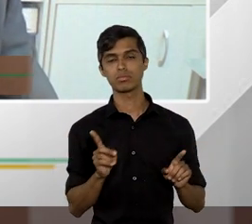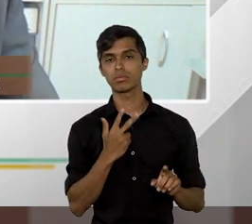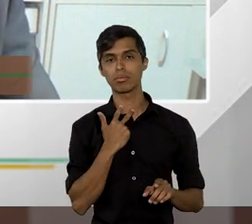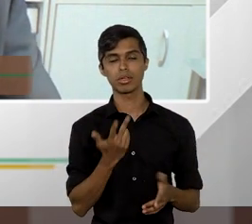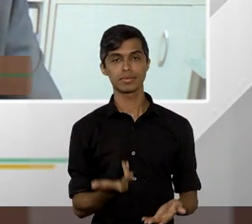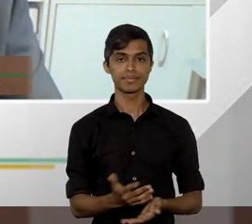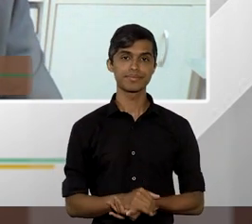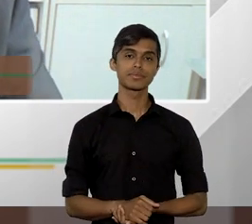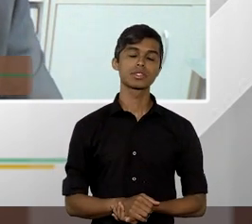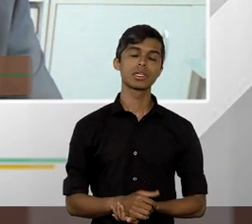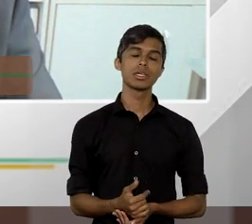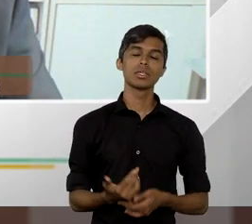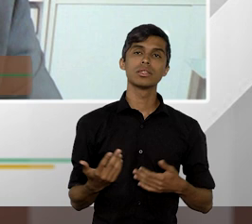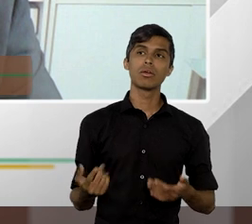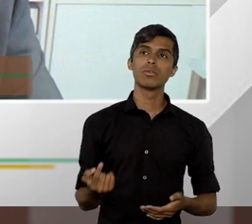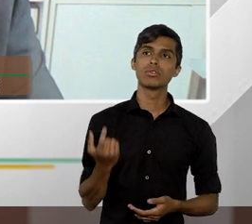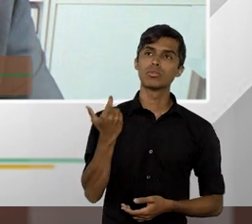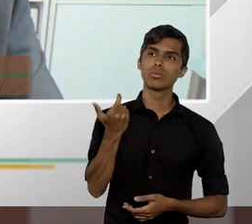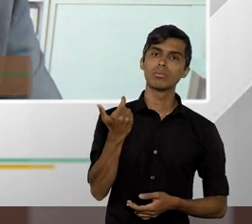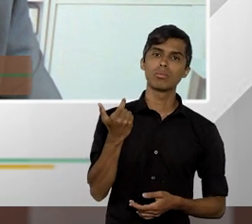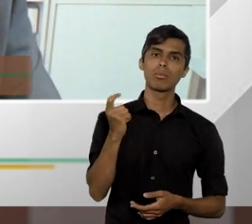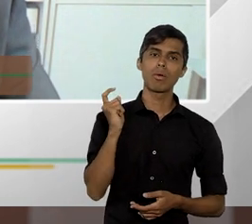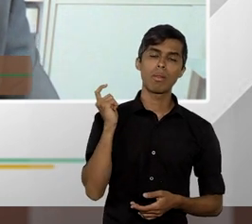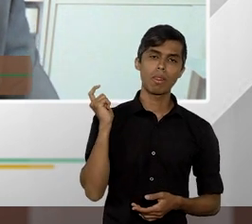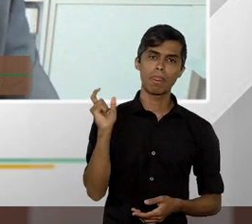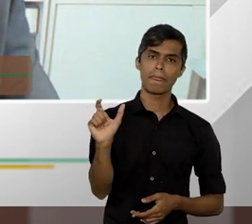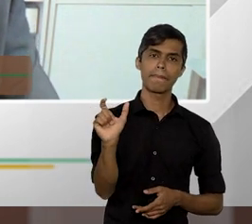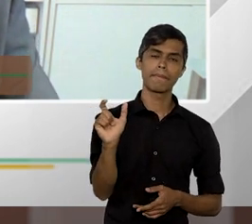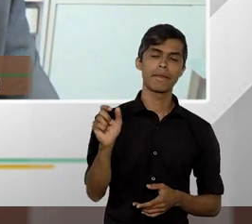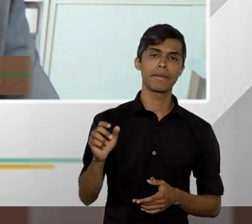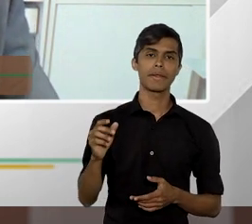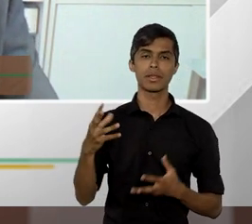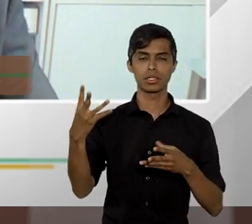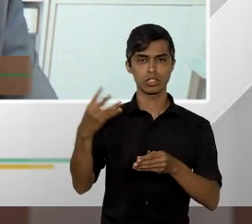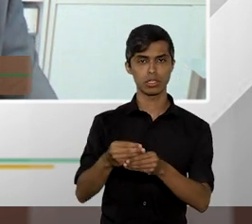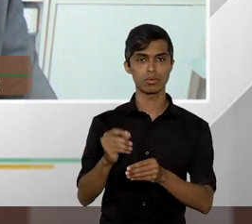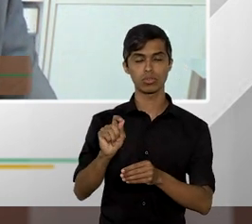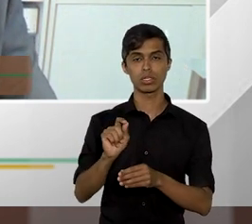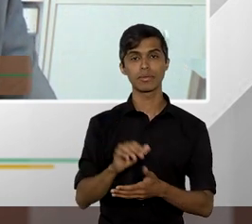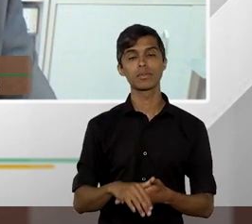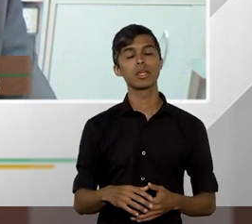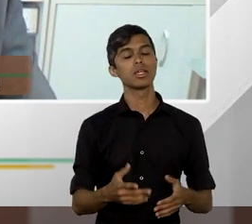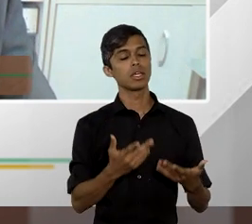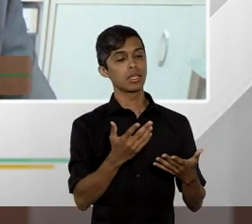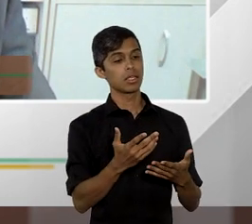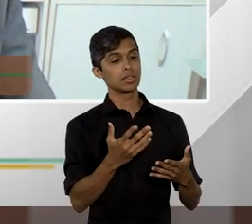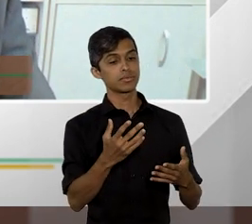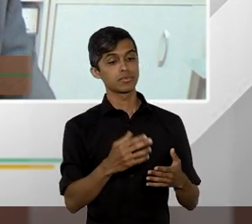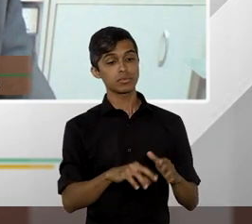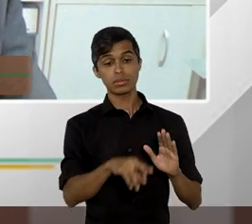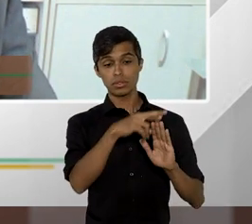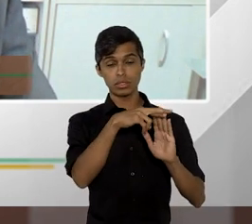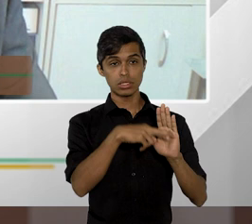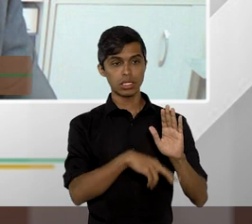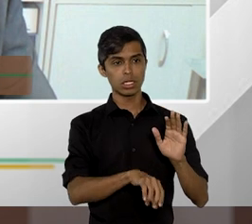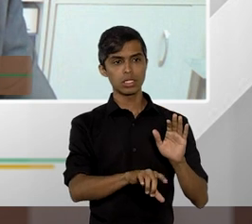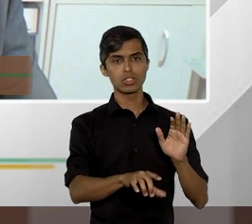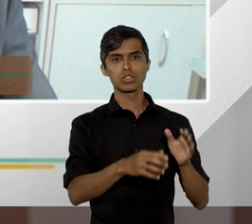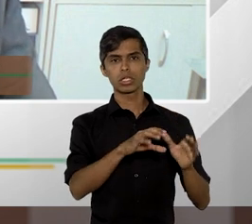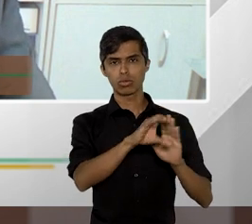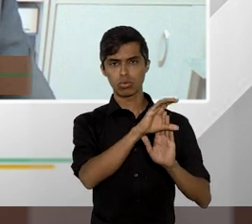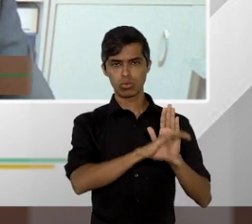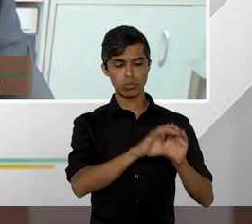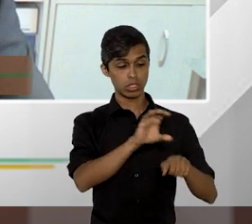eu diria para você que o dispositivo constitucional é muito claro em